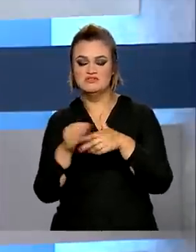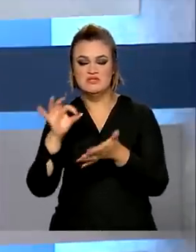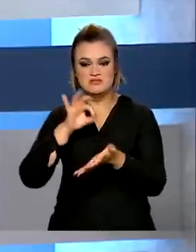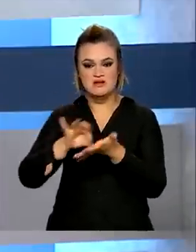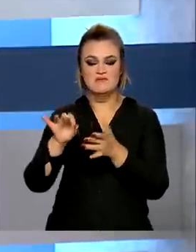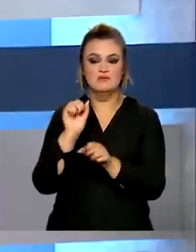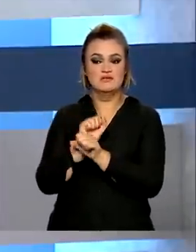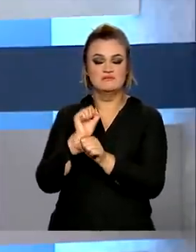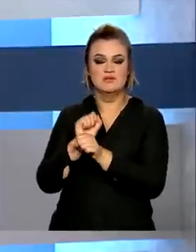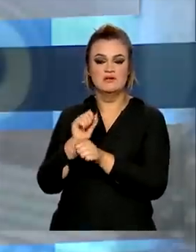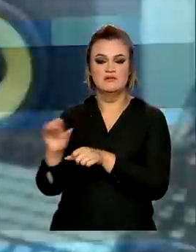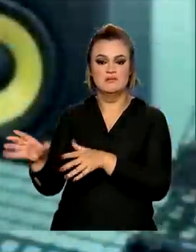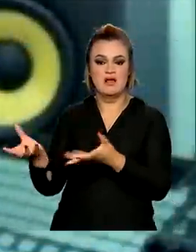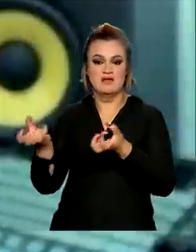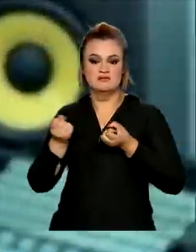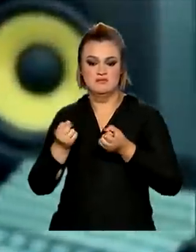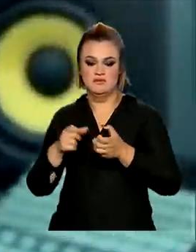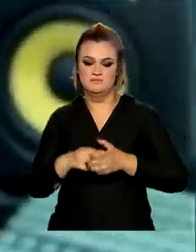em lista de espera.